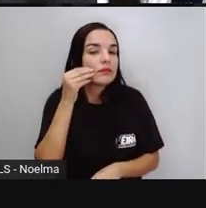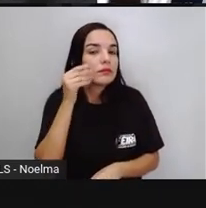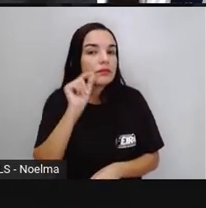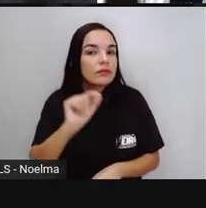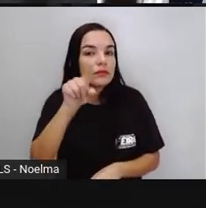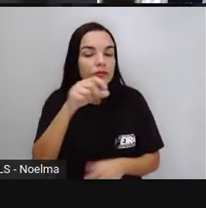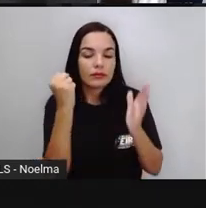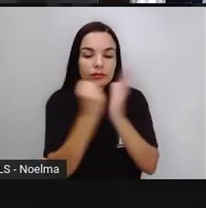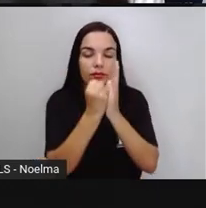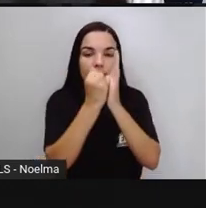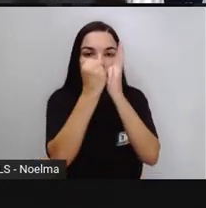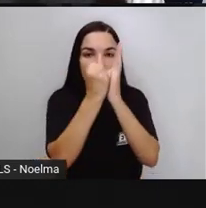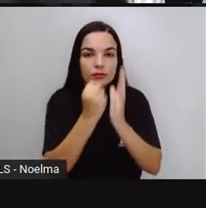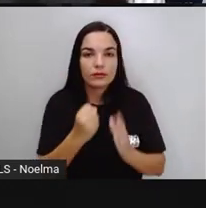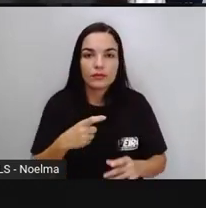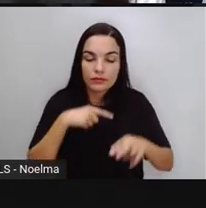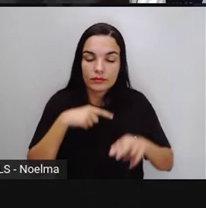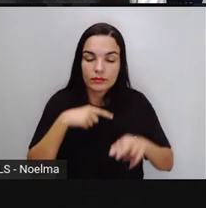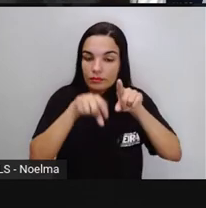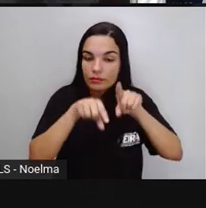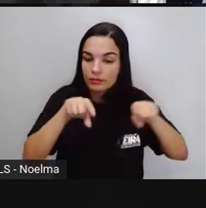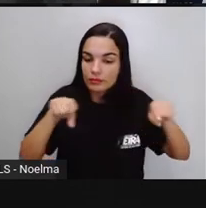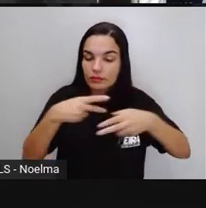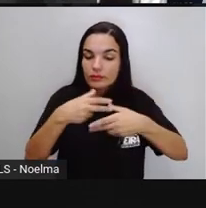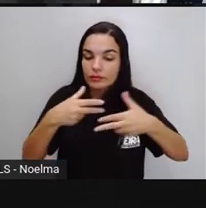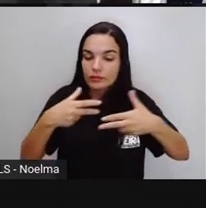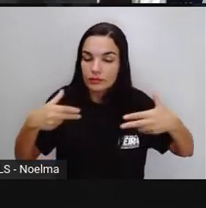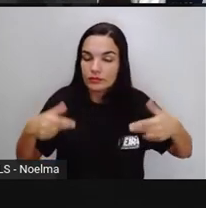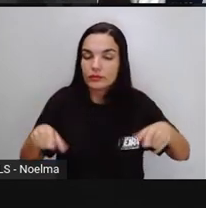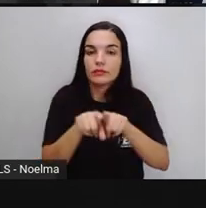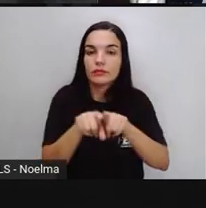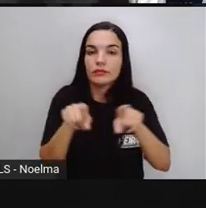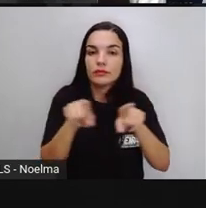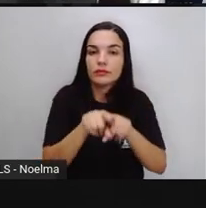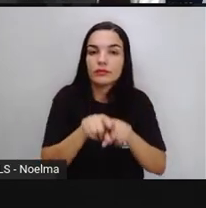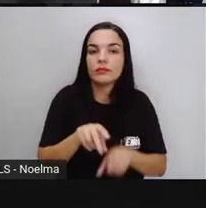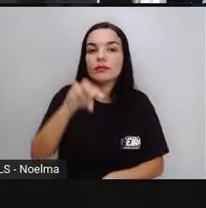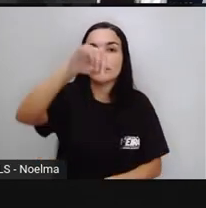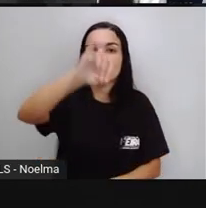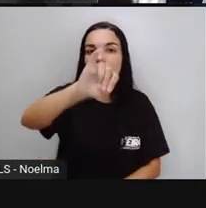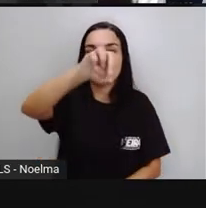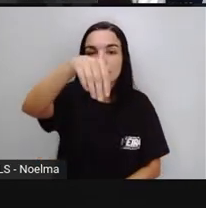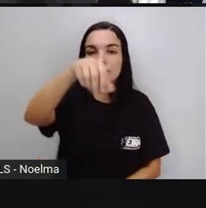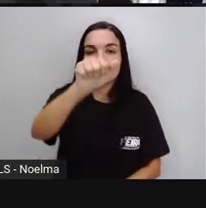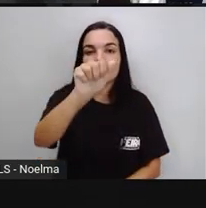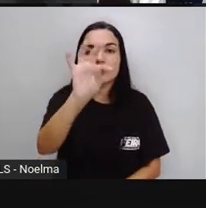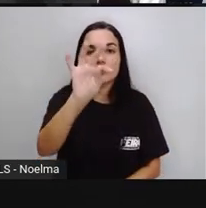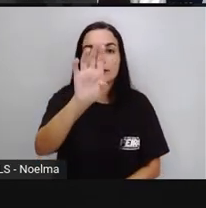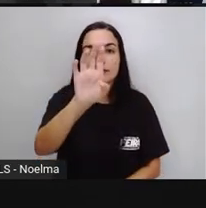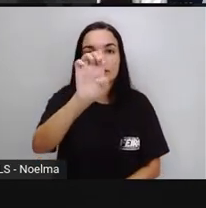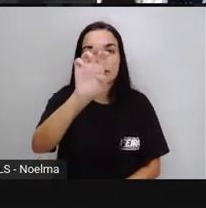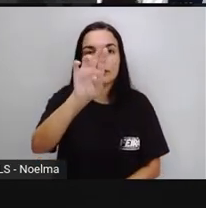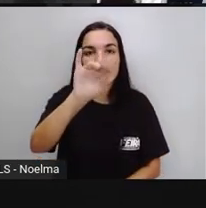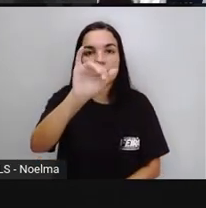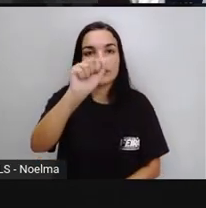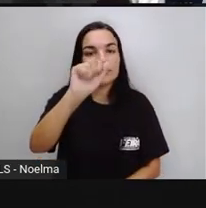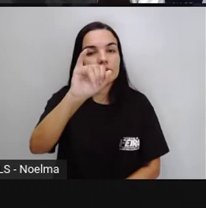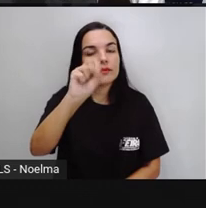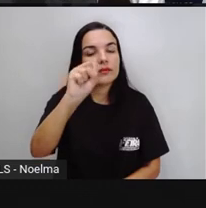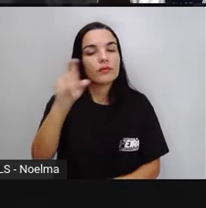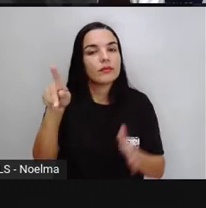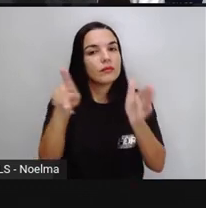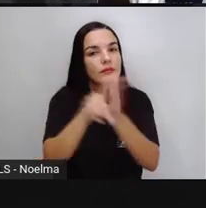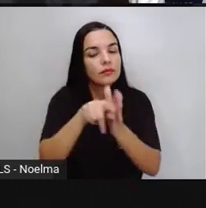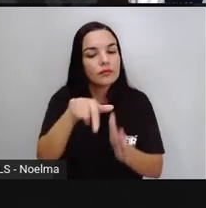materiais quanto imateriais, que pertencem aí à Feira de Santana e que fazem parte da construção